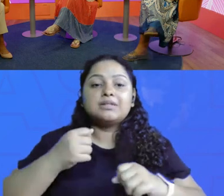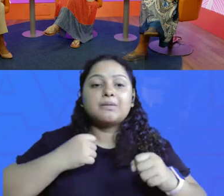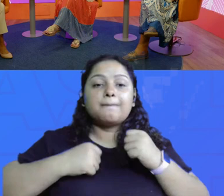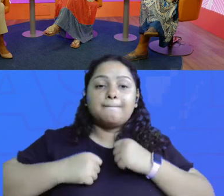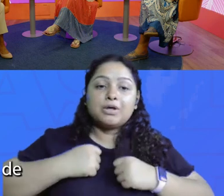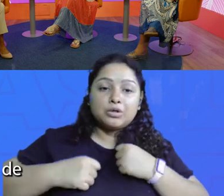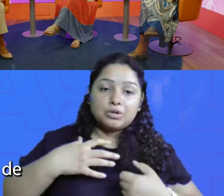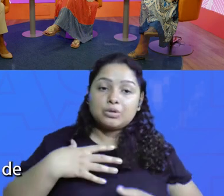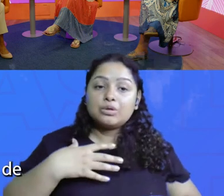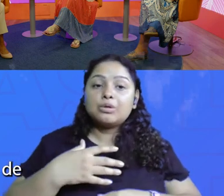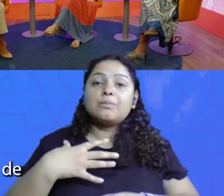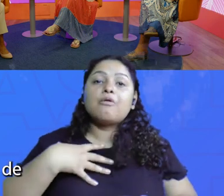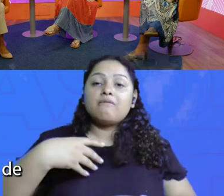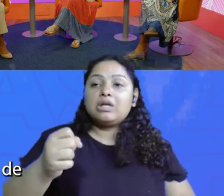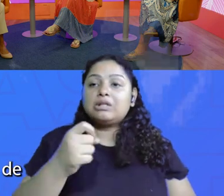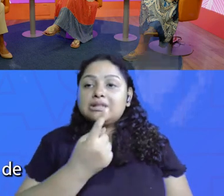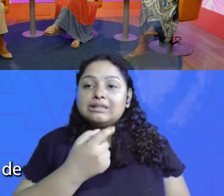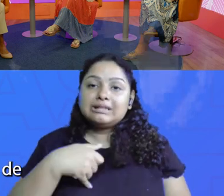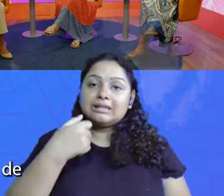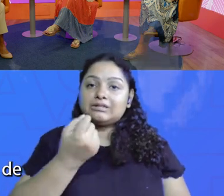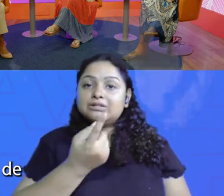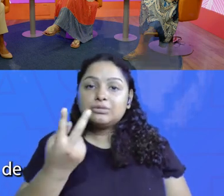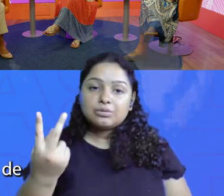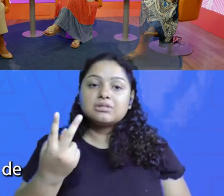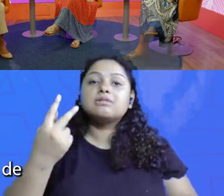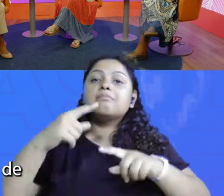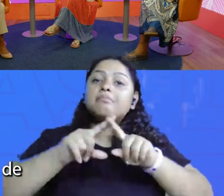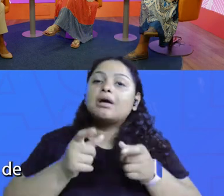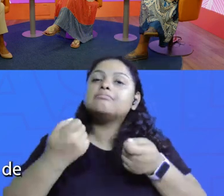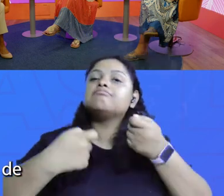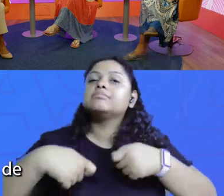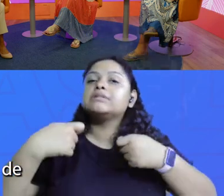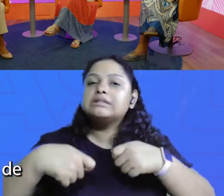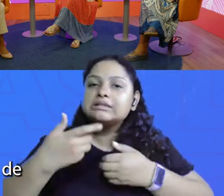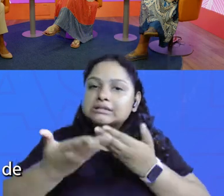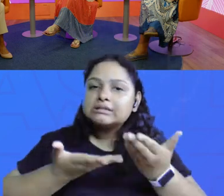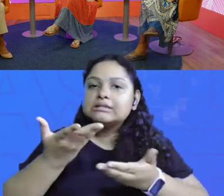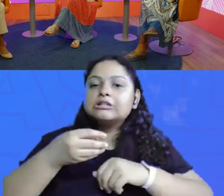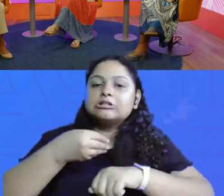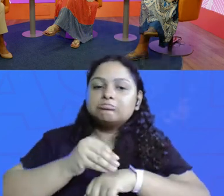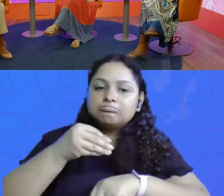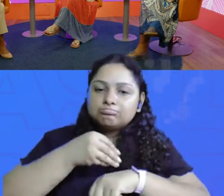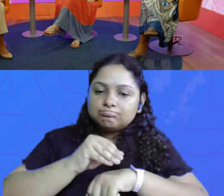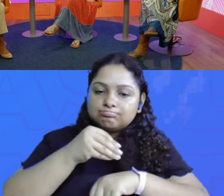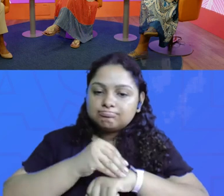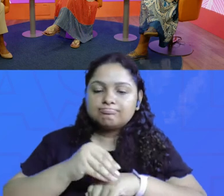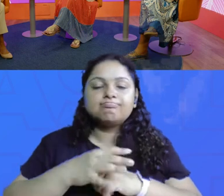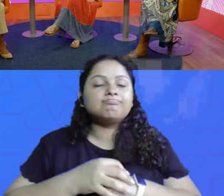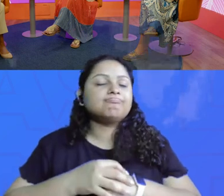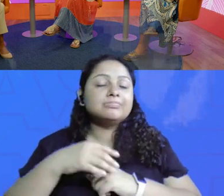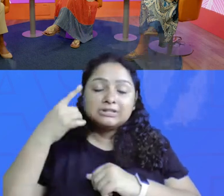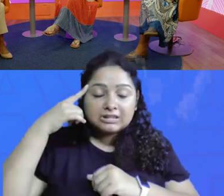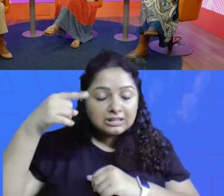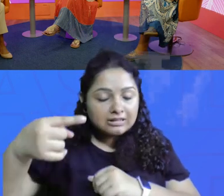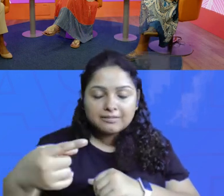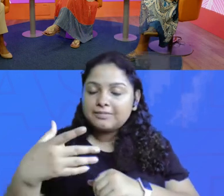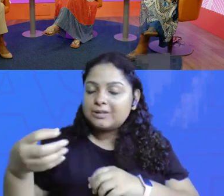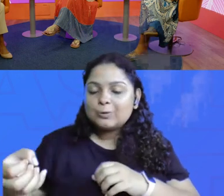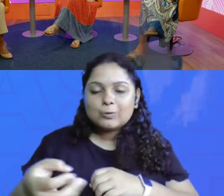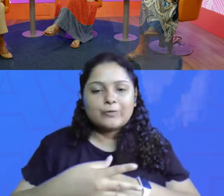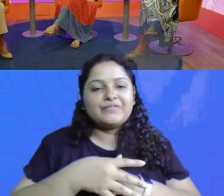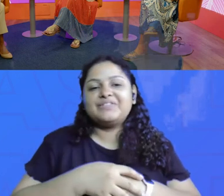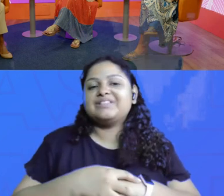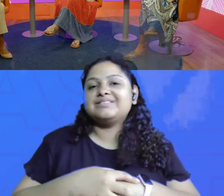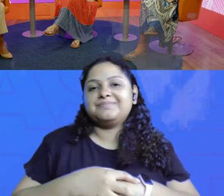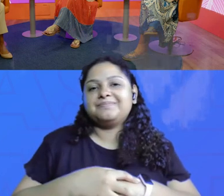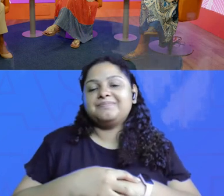no meu pequeno gafanhoto, que já tem 12 anos, mas ainda precisa de muita instrução. Todo dia é um novo